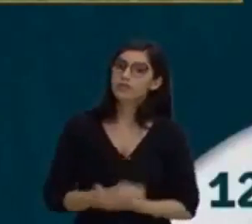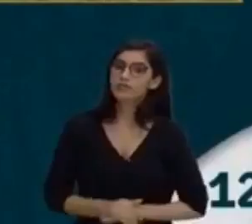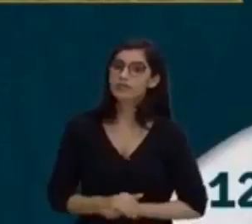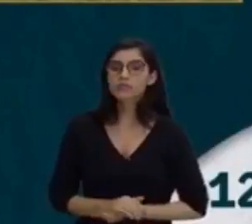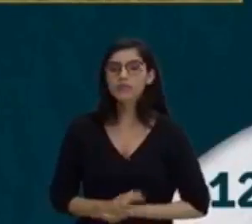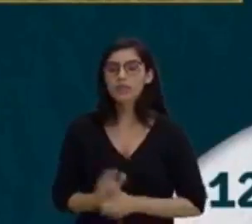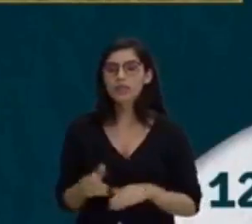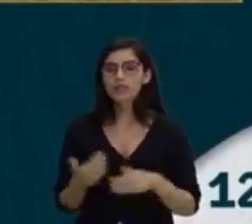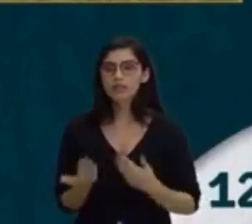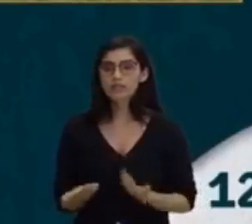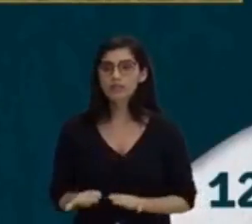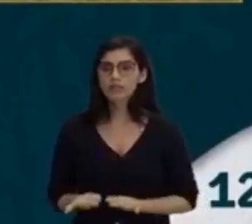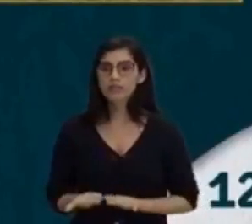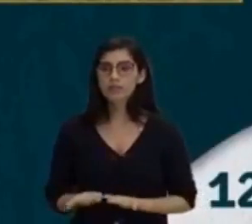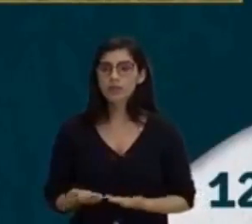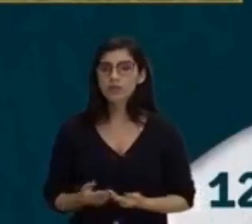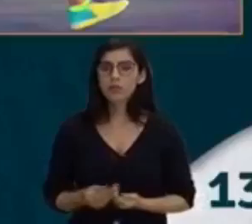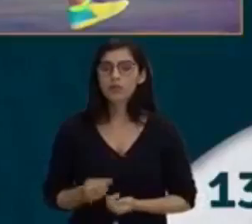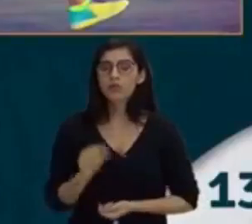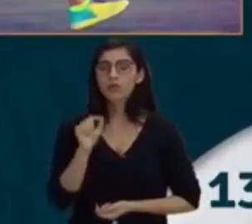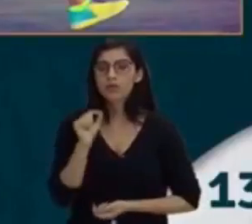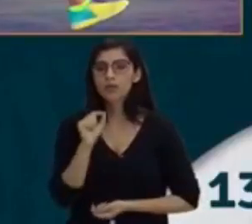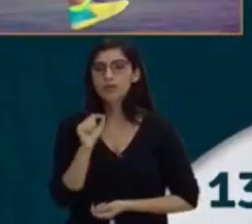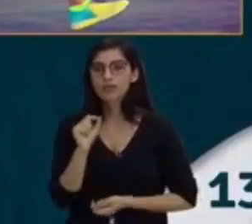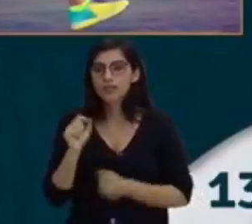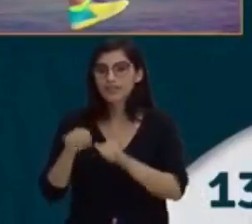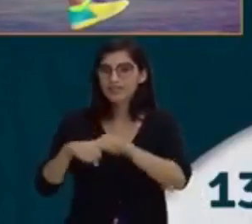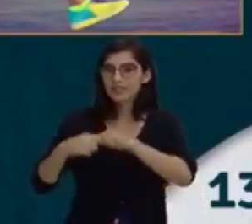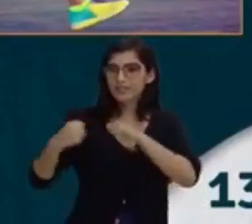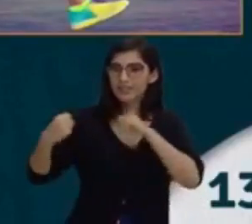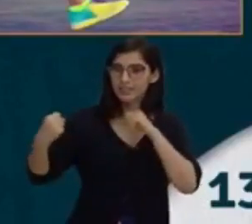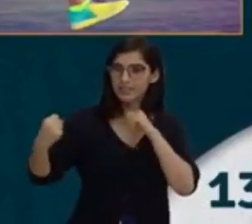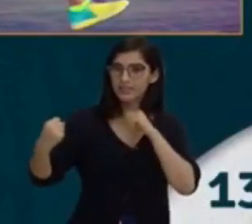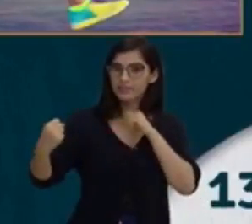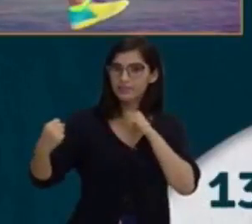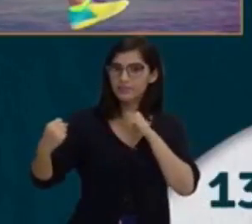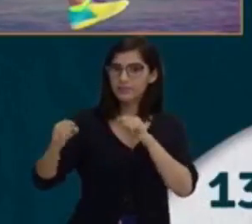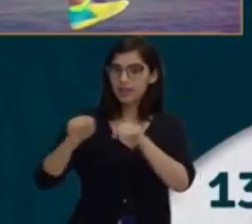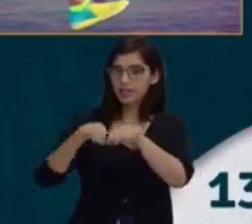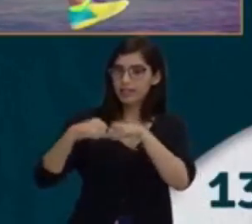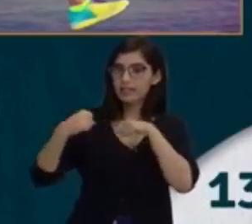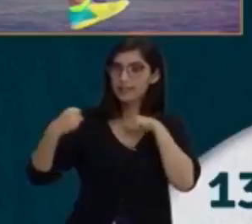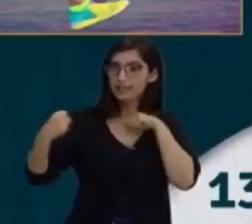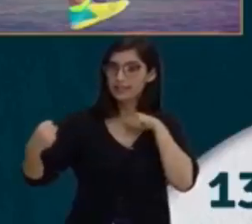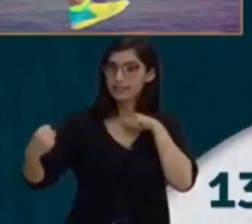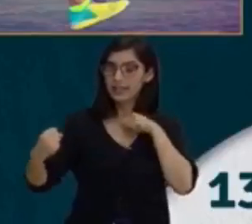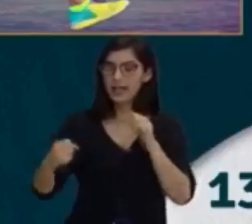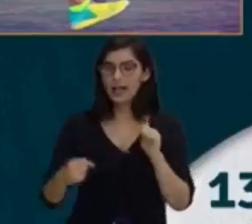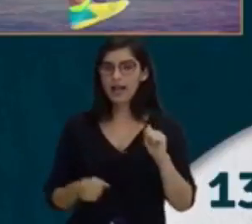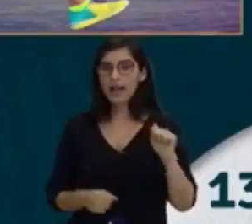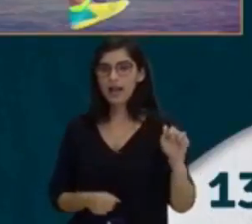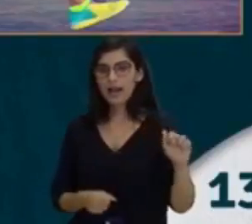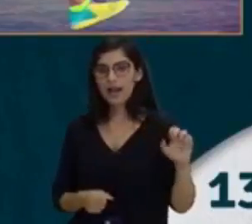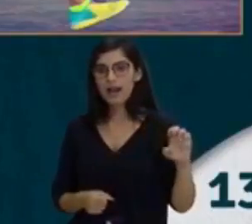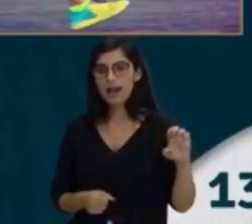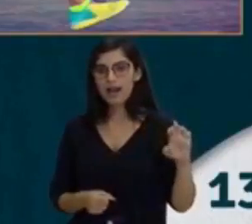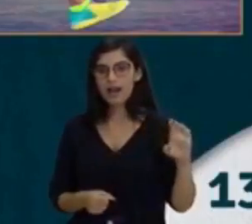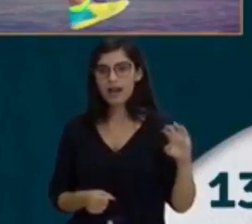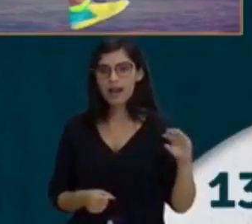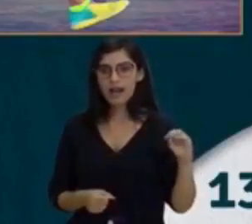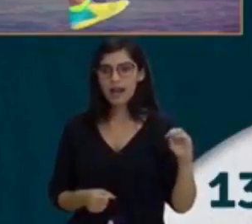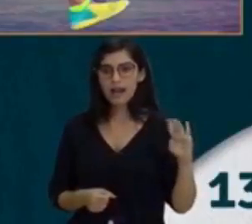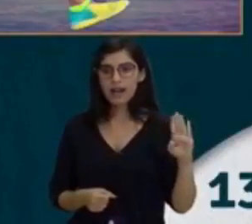Então, olha só. O que é a resistência? A resistência aeróbica, e aí eu vou já começar a colocar aqui,